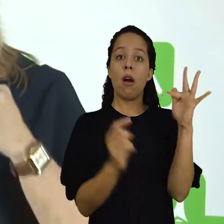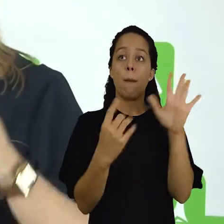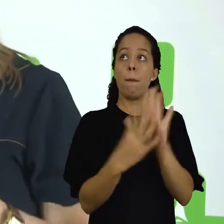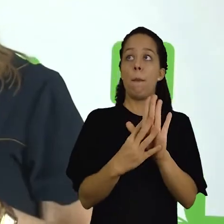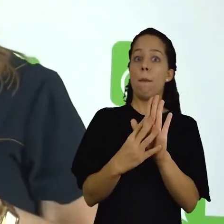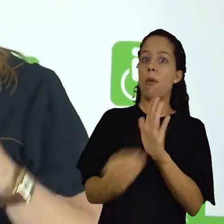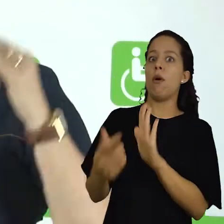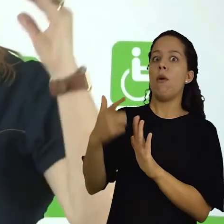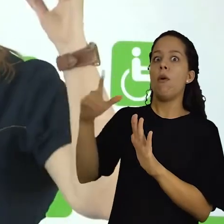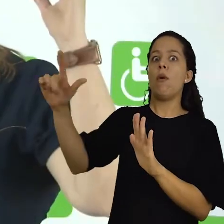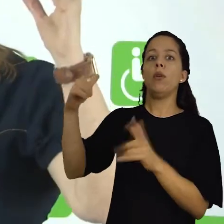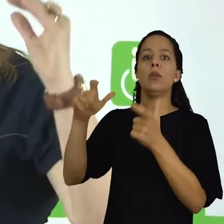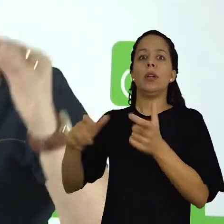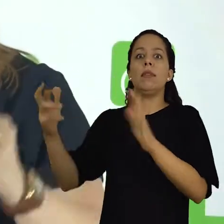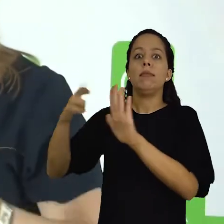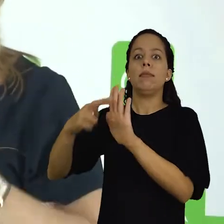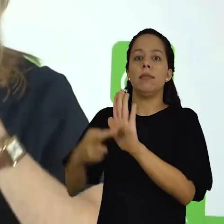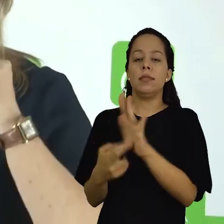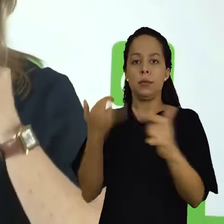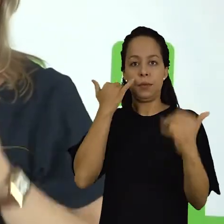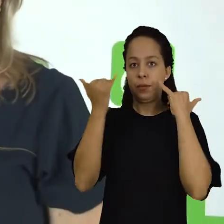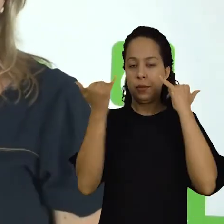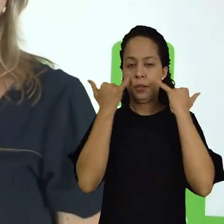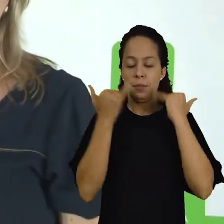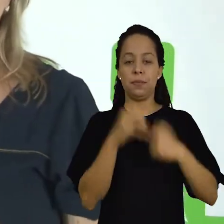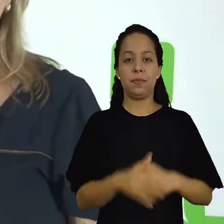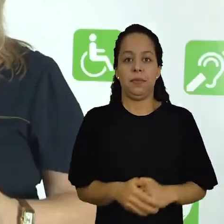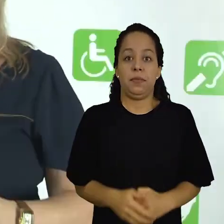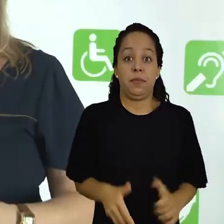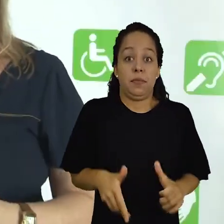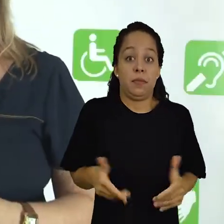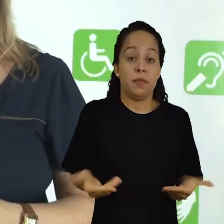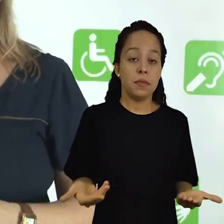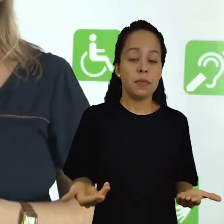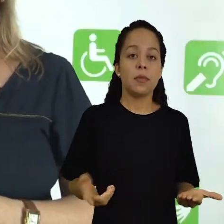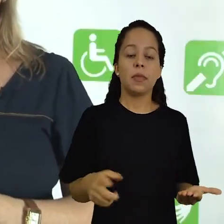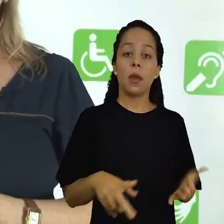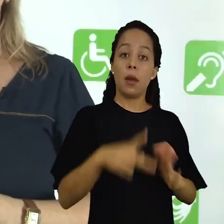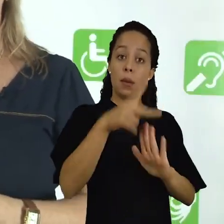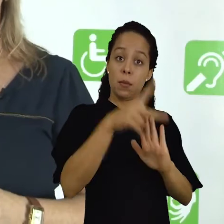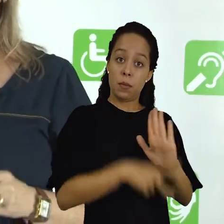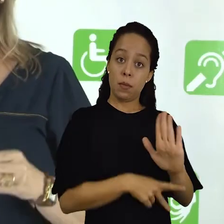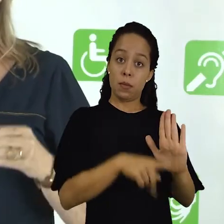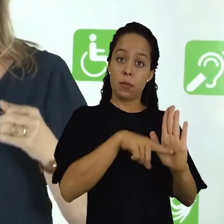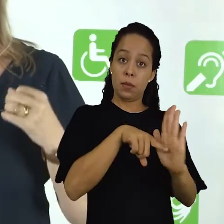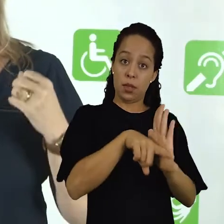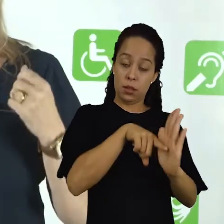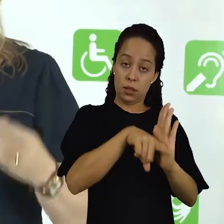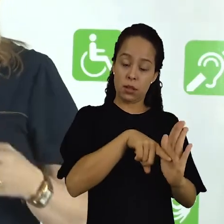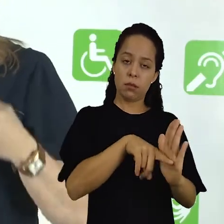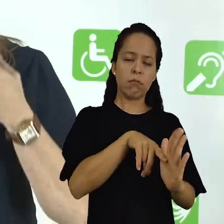normativo de organização dessas informações. Então, nosso projeto de